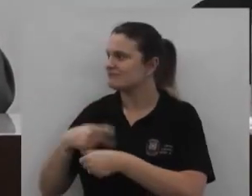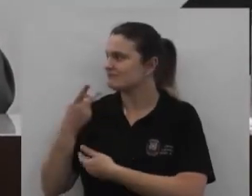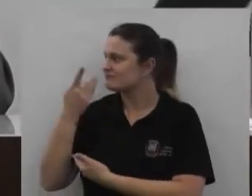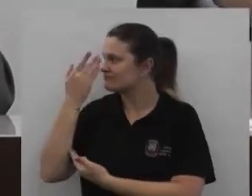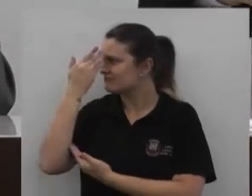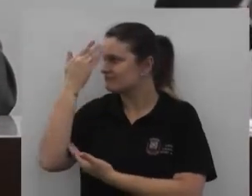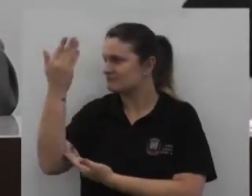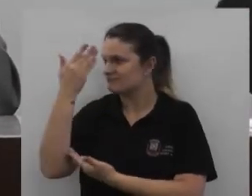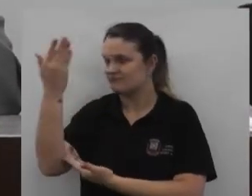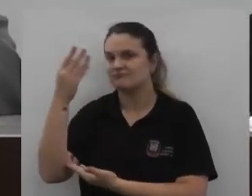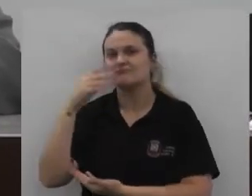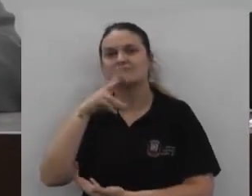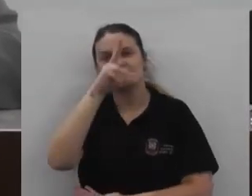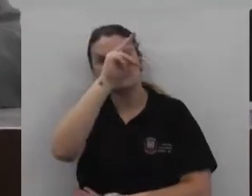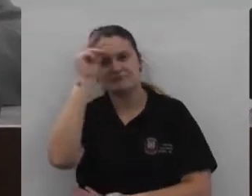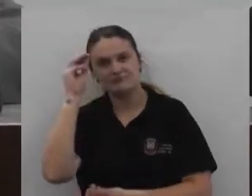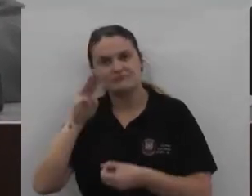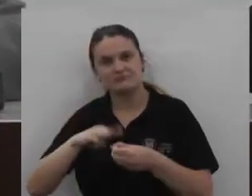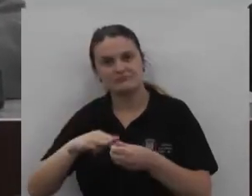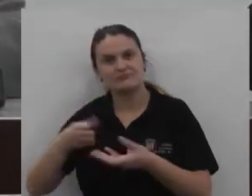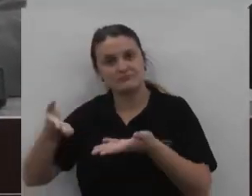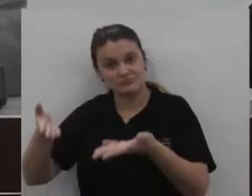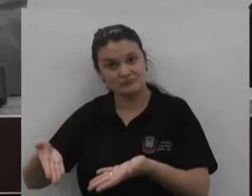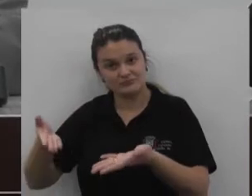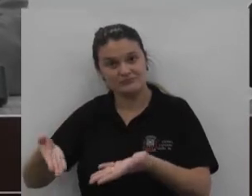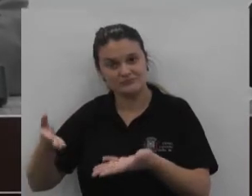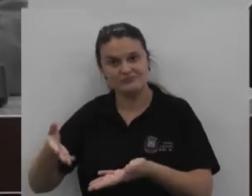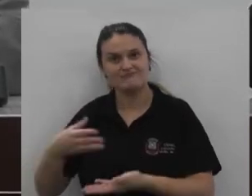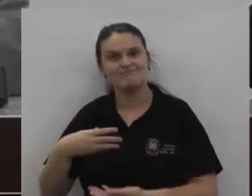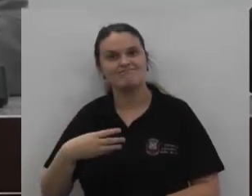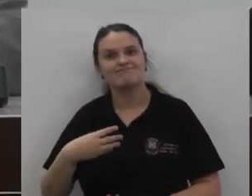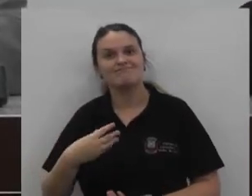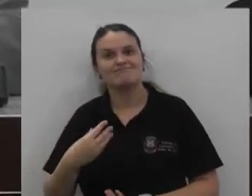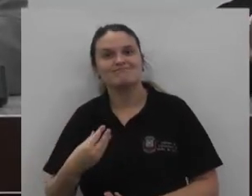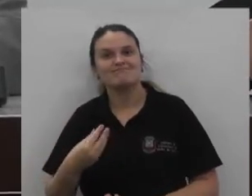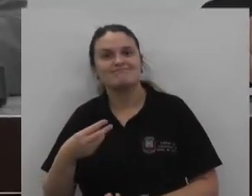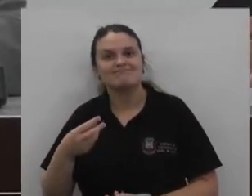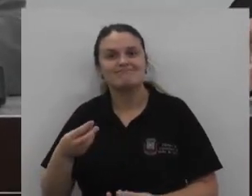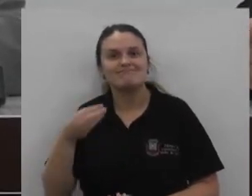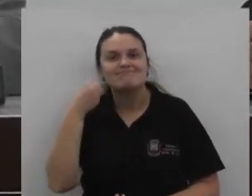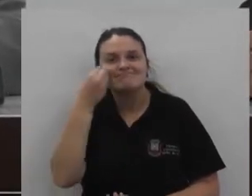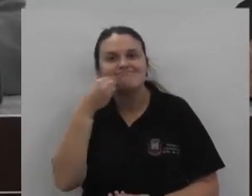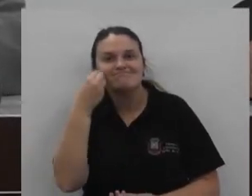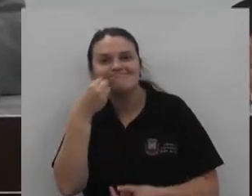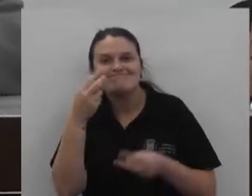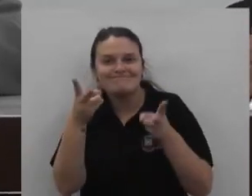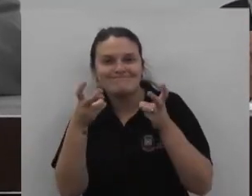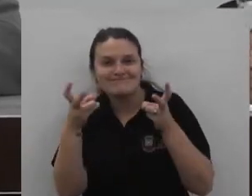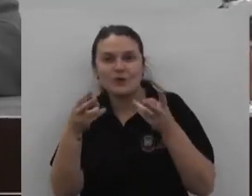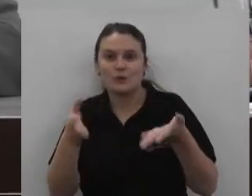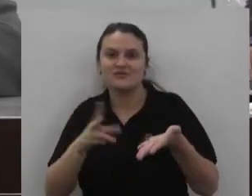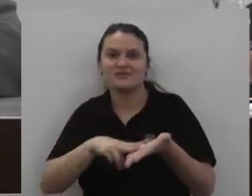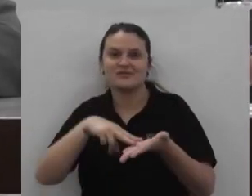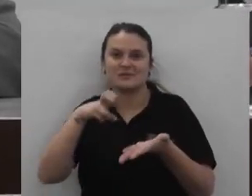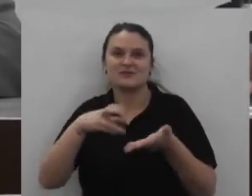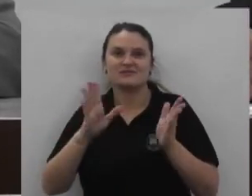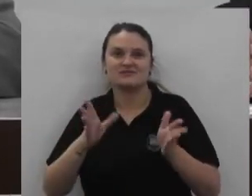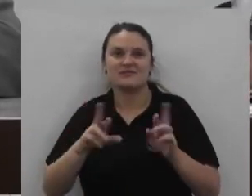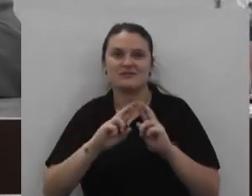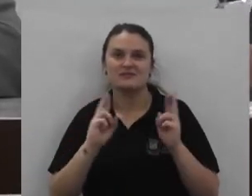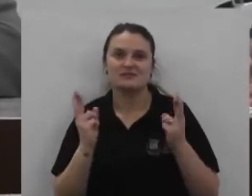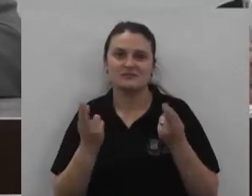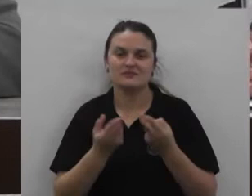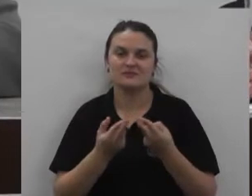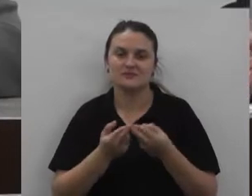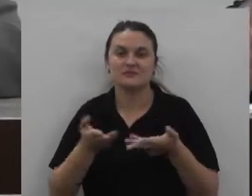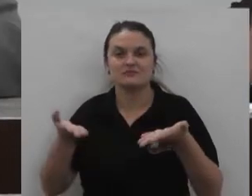Agradecimentos Por ter vindo Prestigiar Esta Casa Já tivemos A reunião Como foi falado Hoje pela